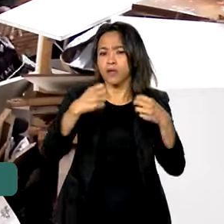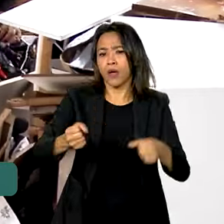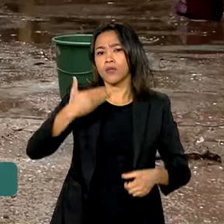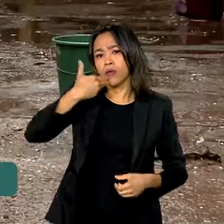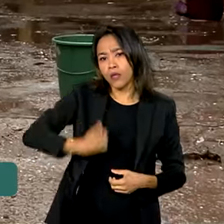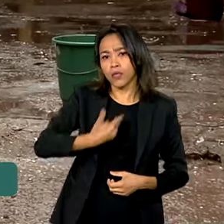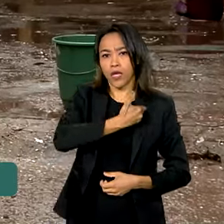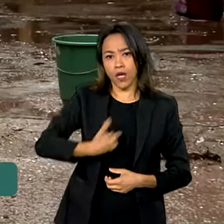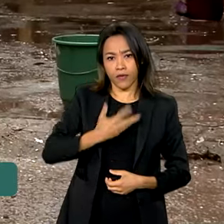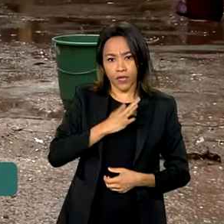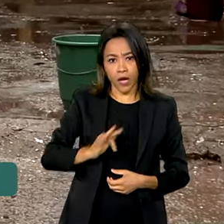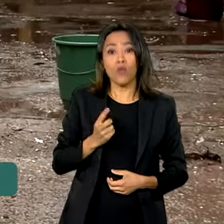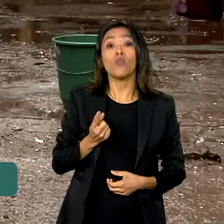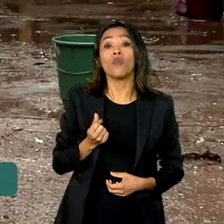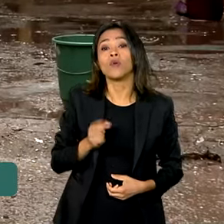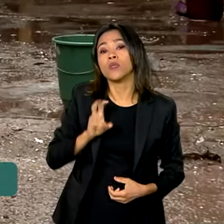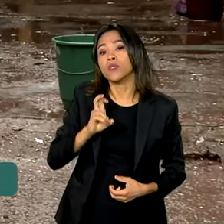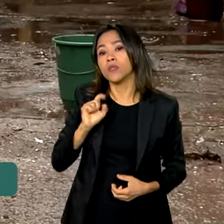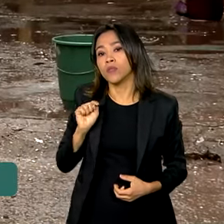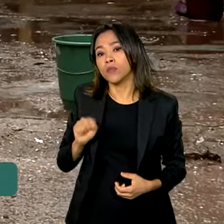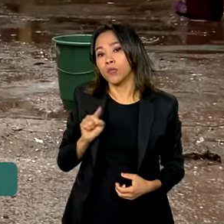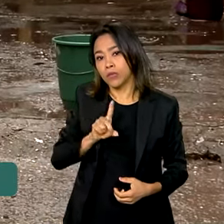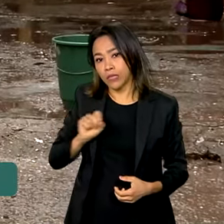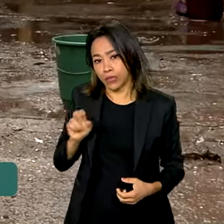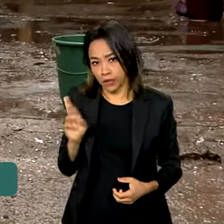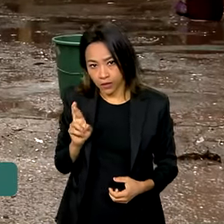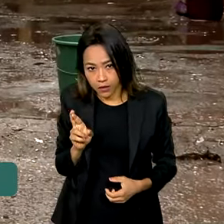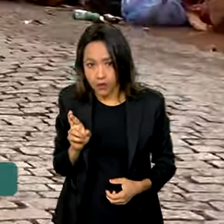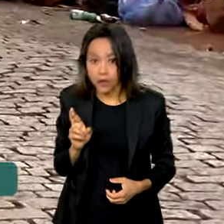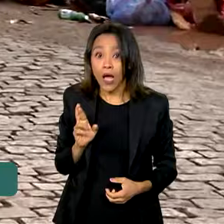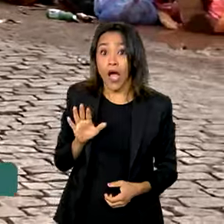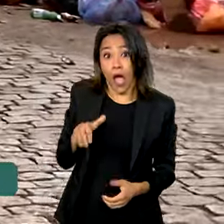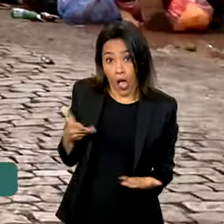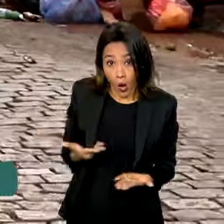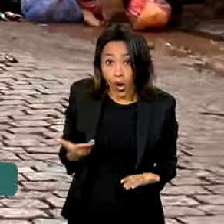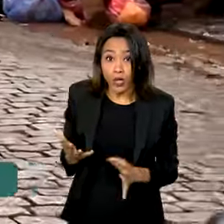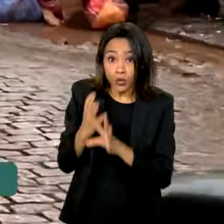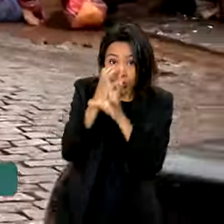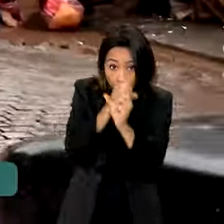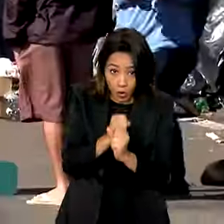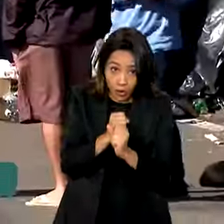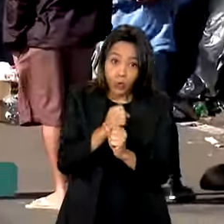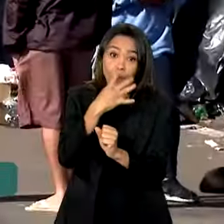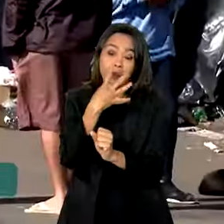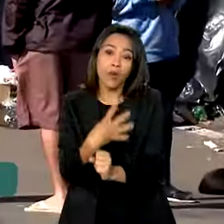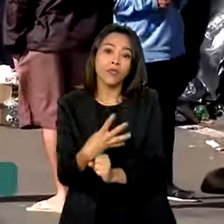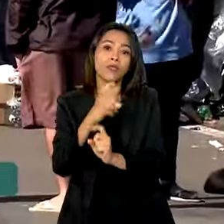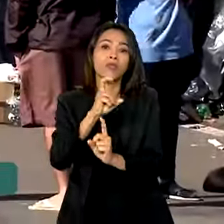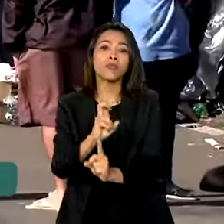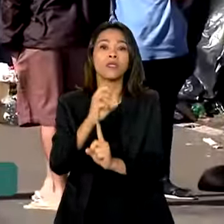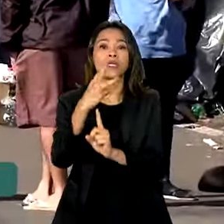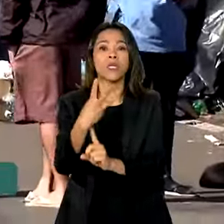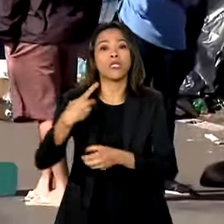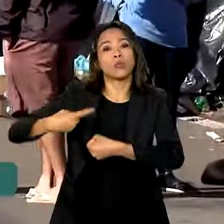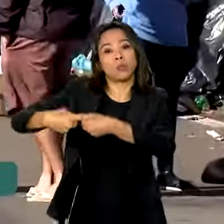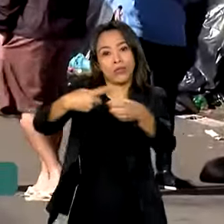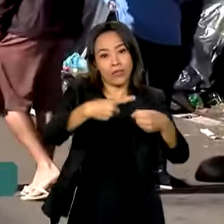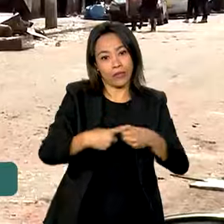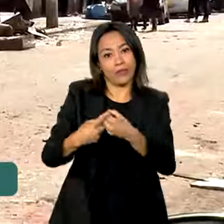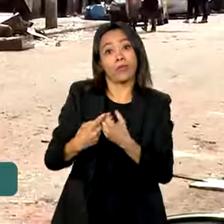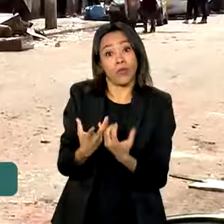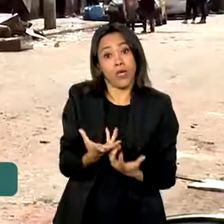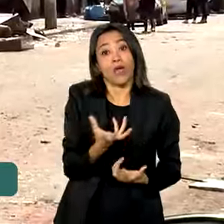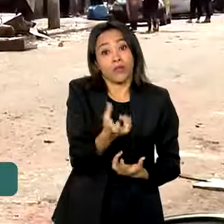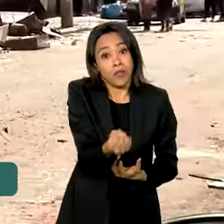federal no valor de R 5.100. Agora, são 453 municípios beneficiados.